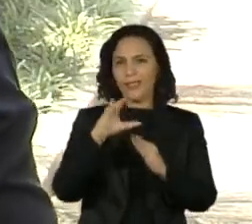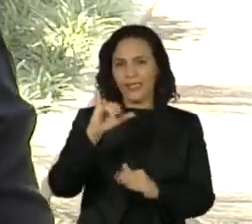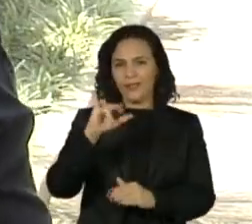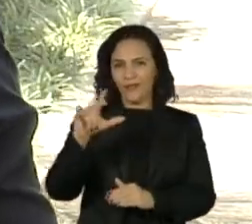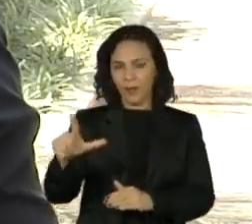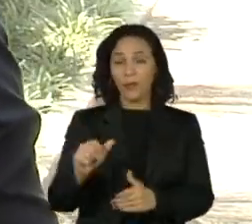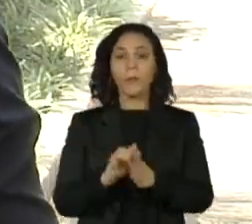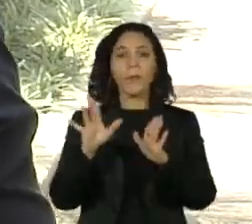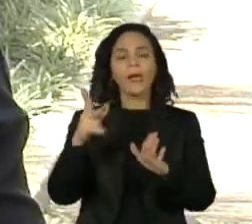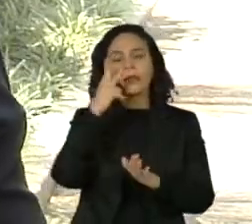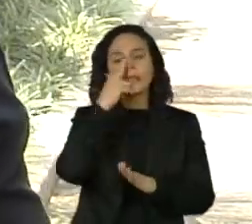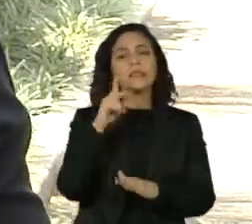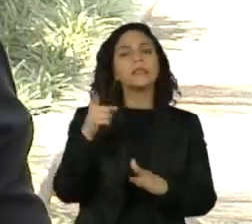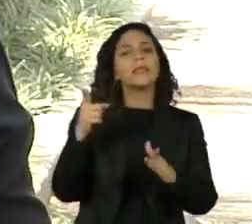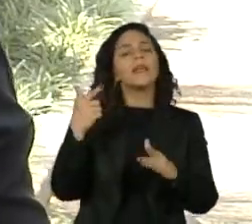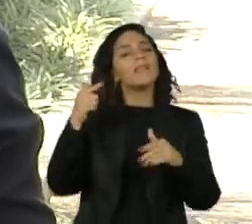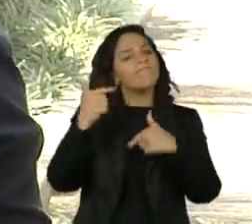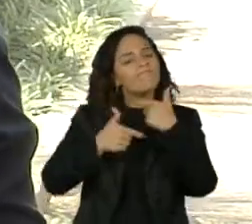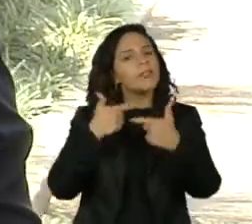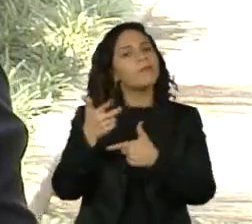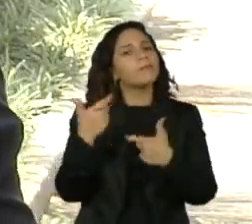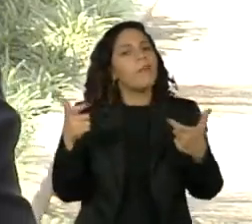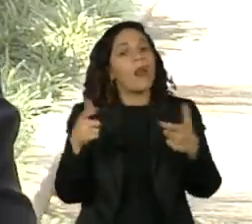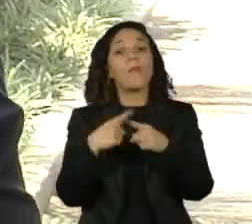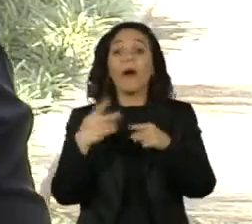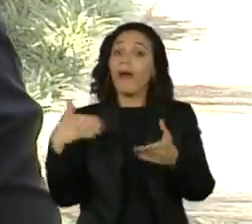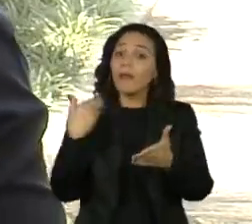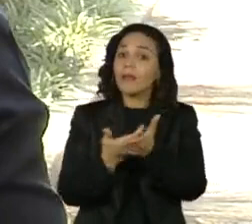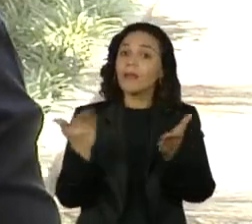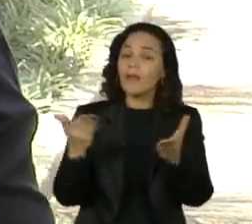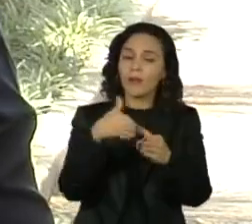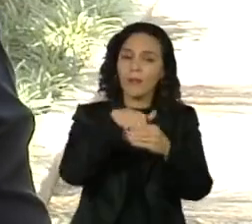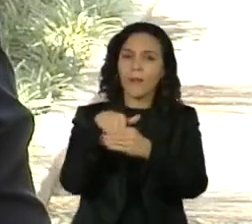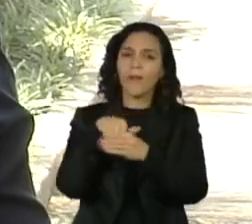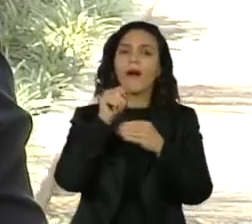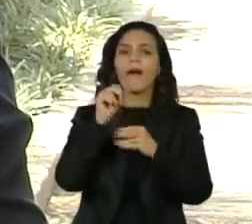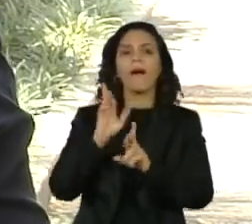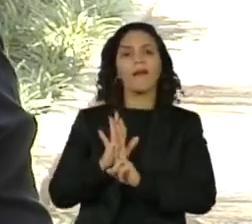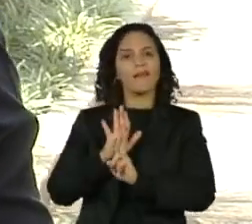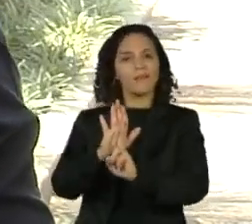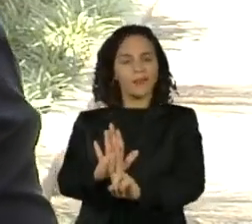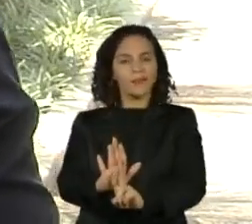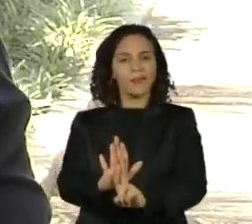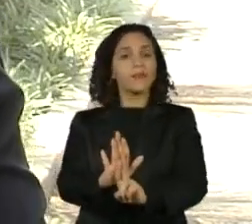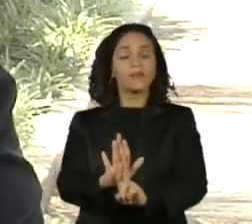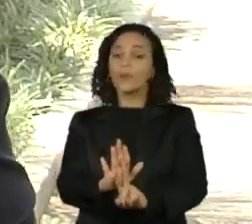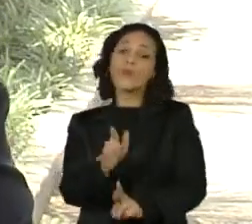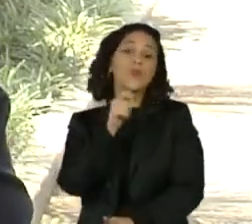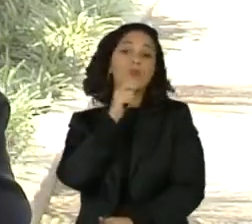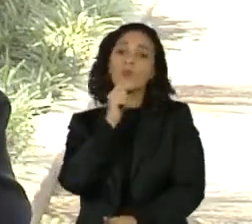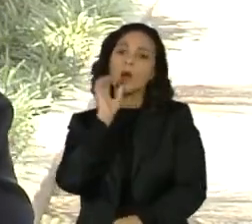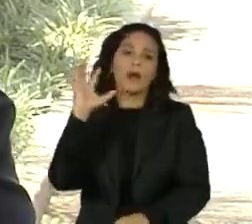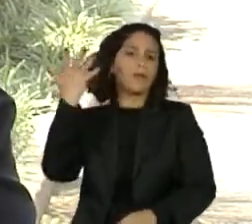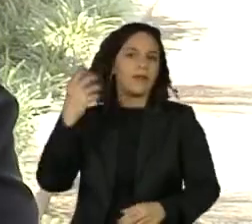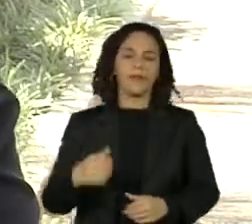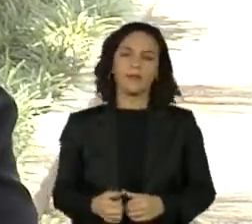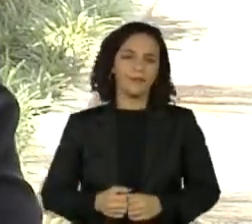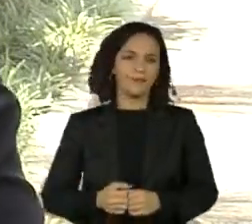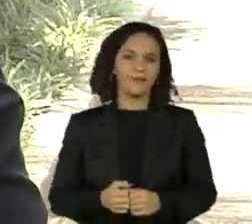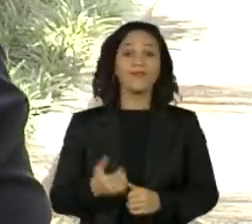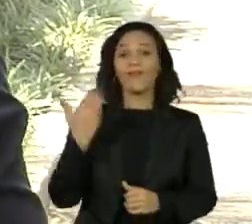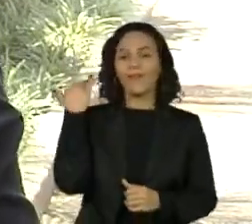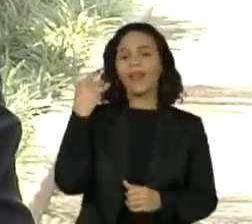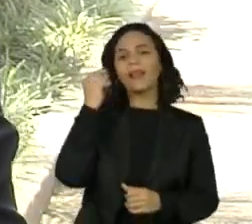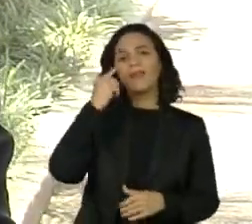está comprometido porque até agora a eleição para escolher os representantes ainda não aconteceu. Uma